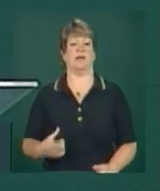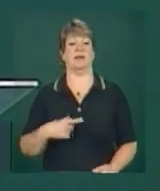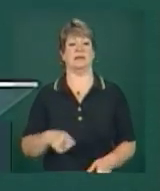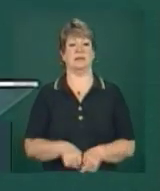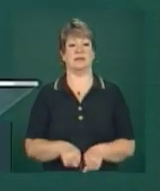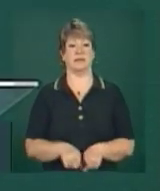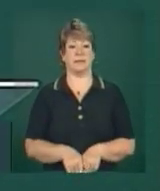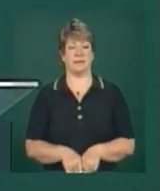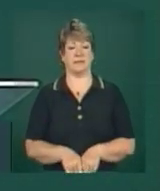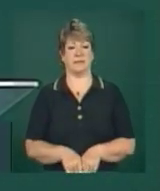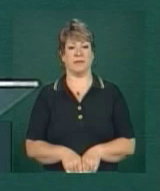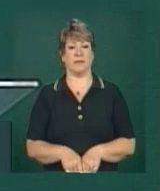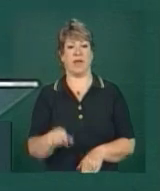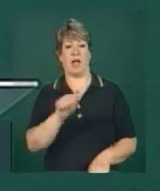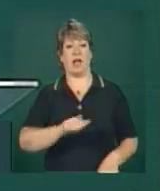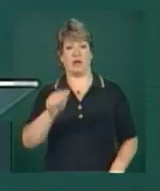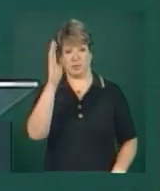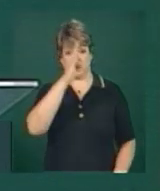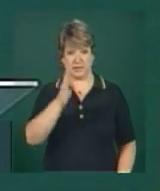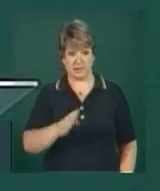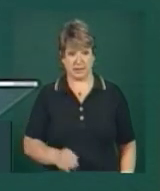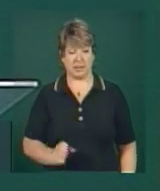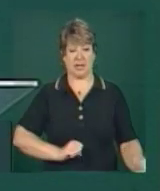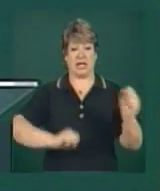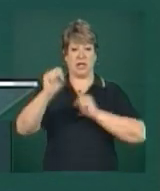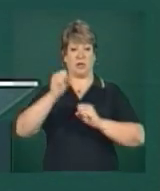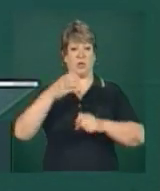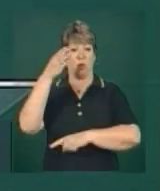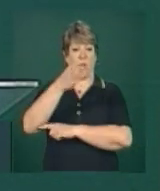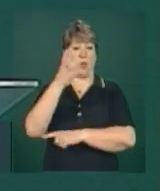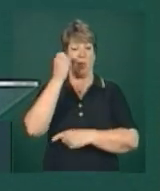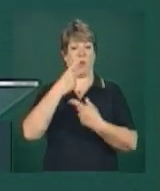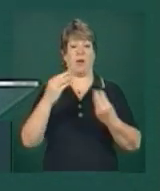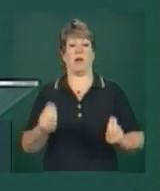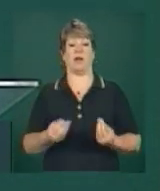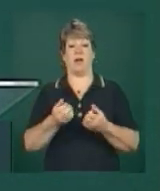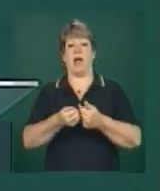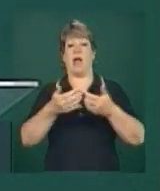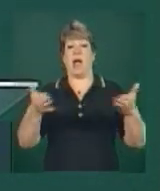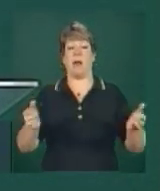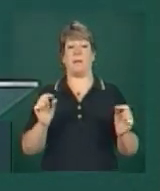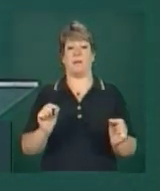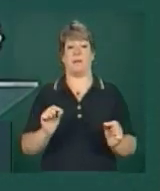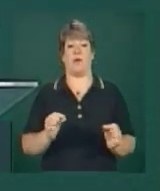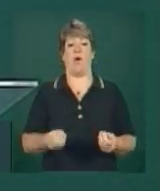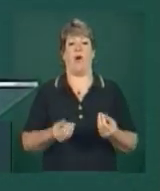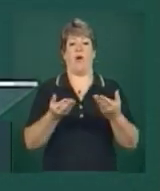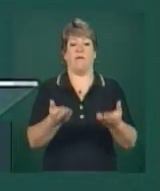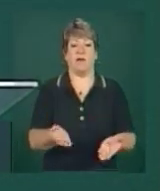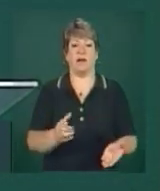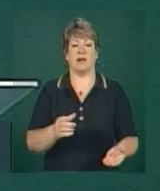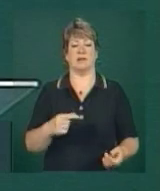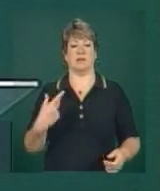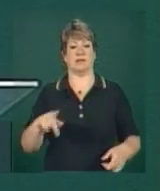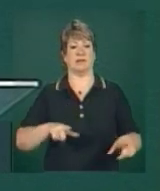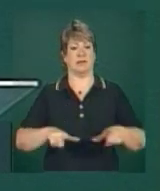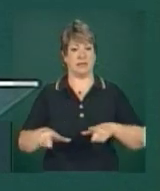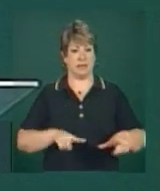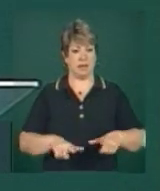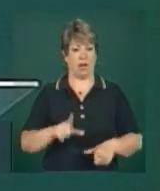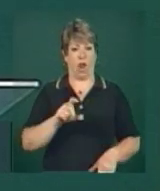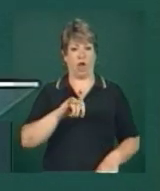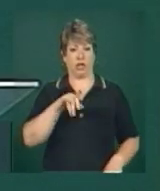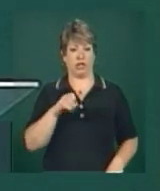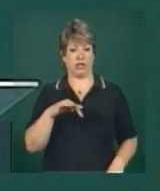com a Associação Brasileira de Indústria de Hotéis, ampliar a oferta de seus serviços com logística, com